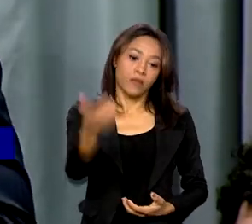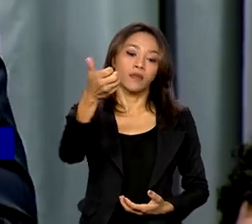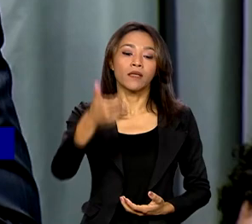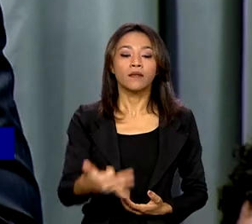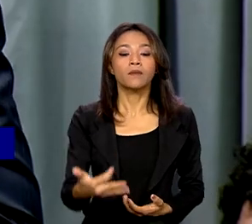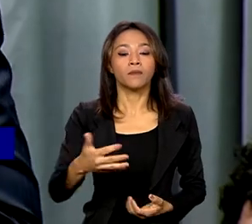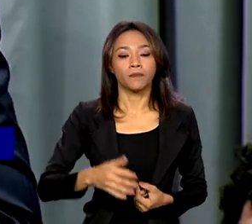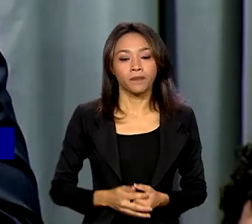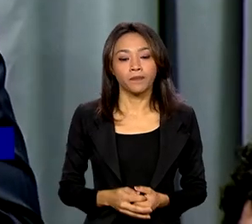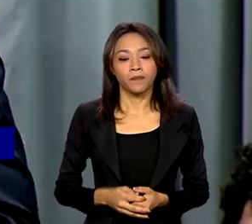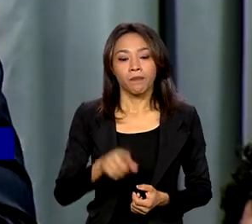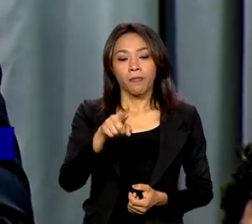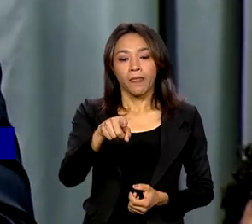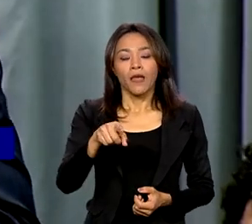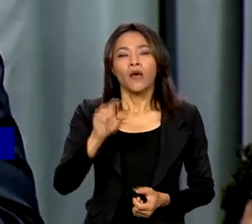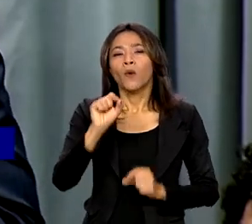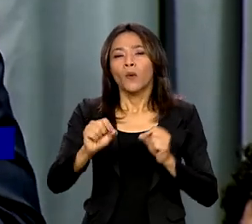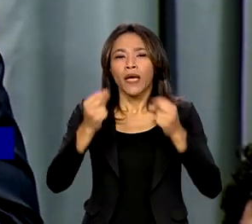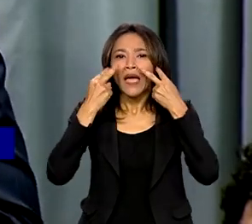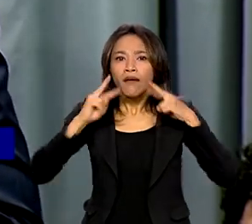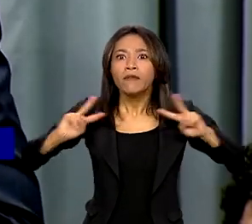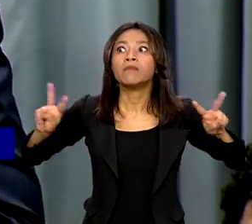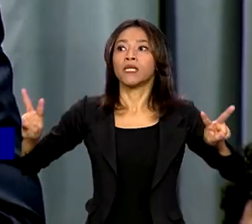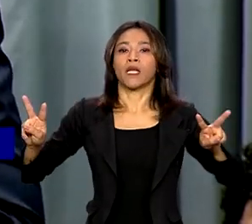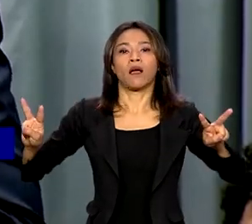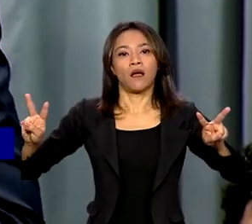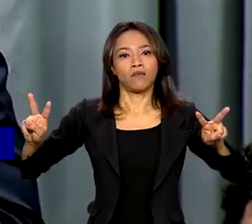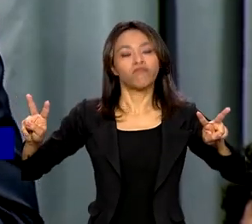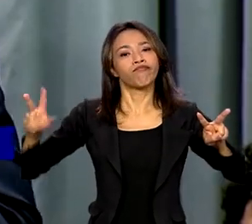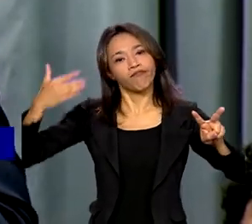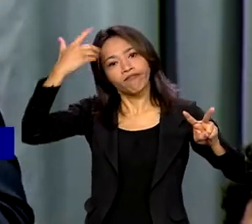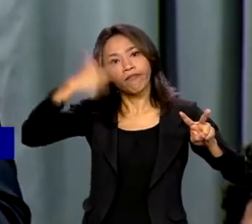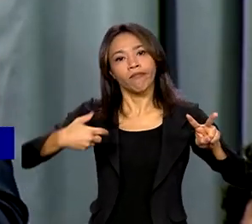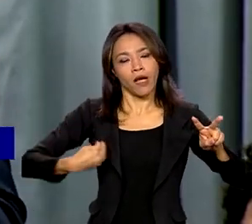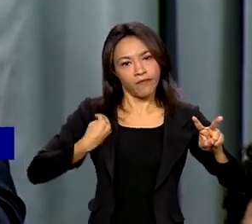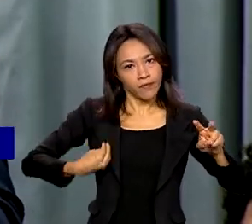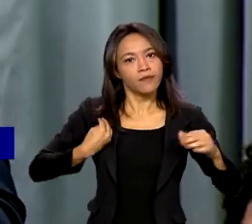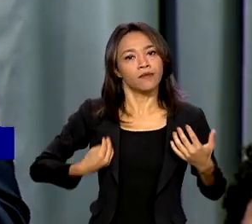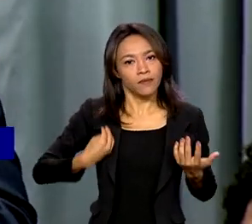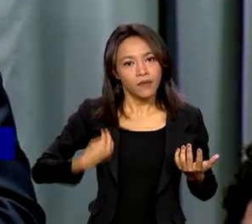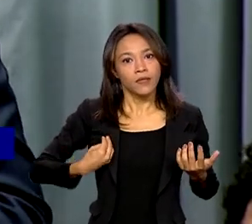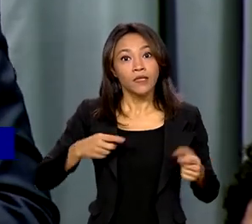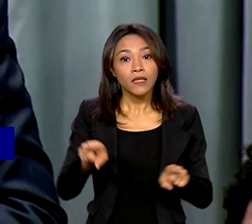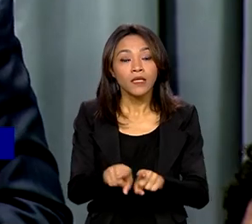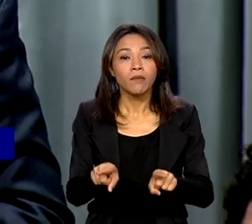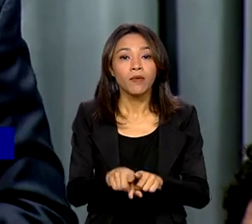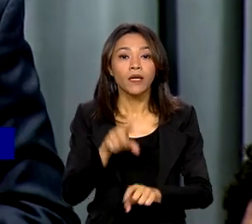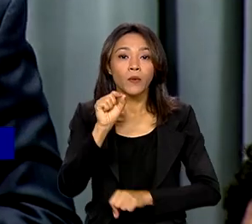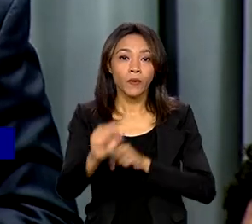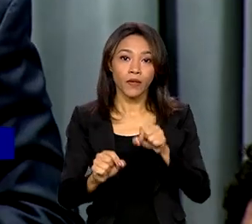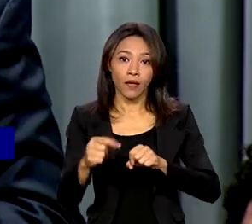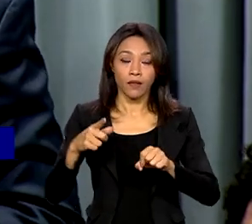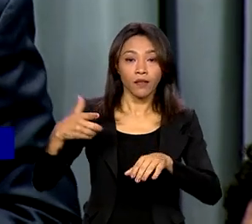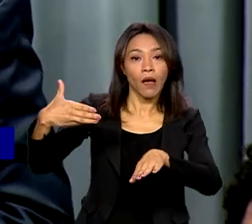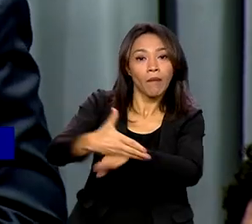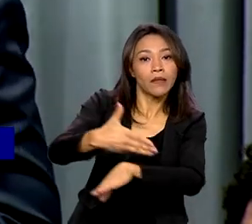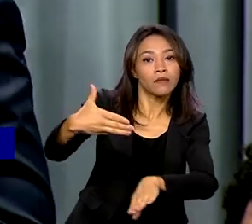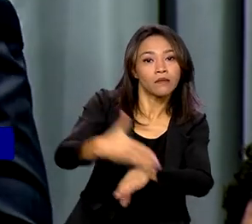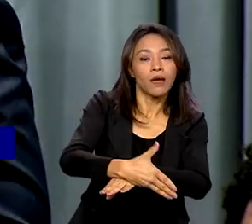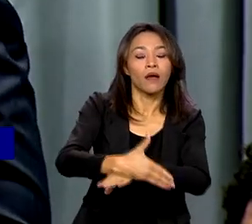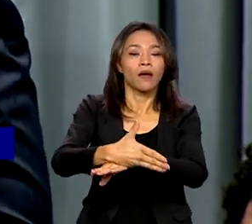somos é visibilizar a nossa existência, mas sobretudo ter possibilidade de participar da